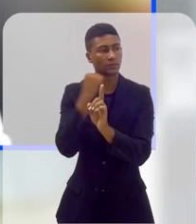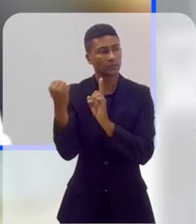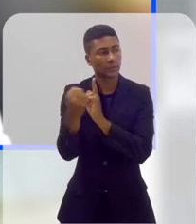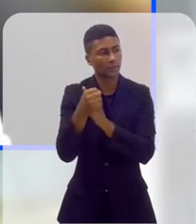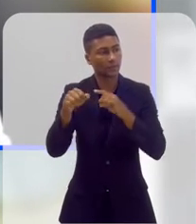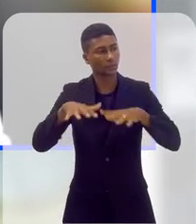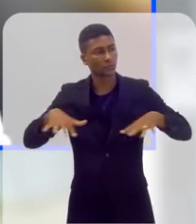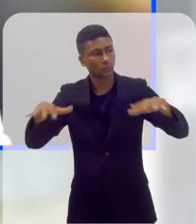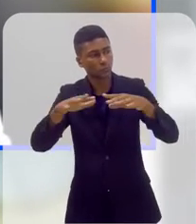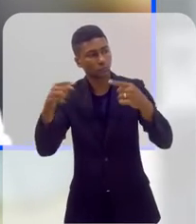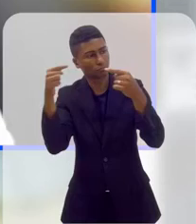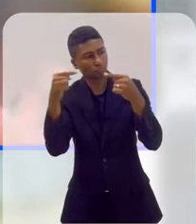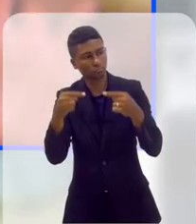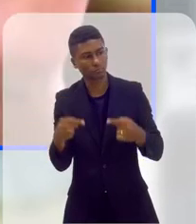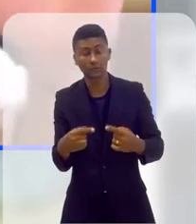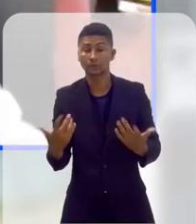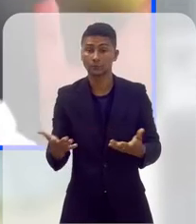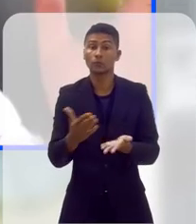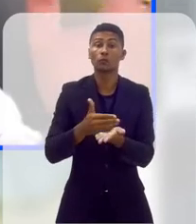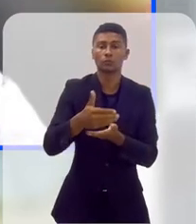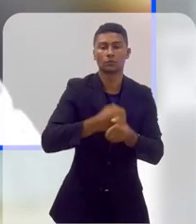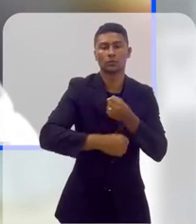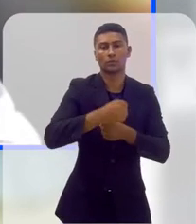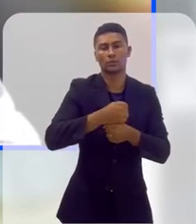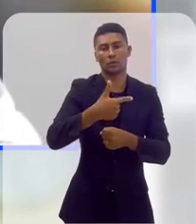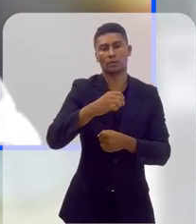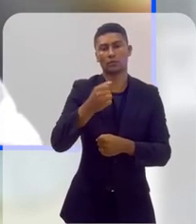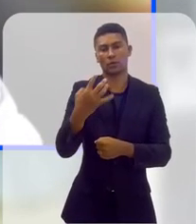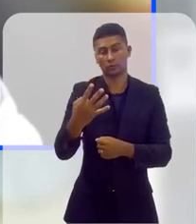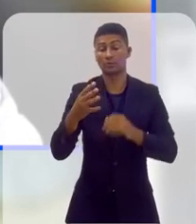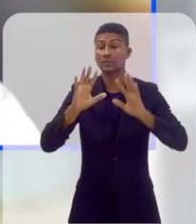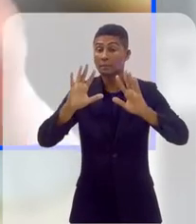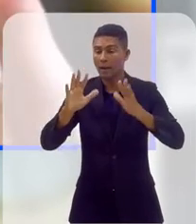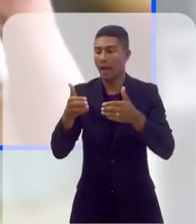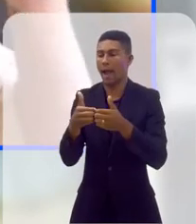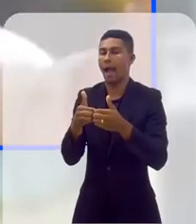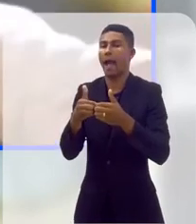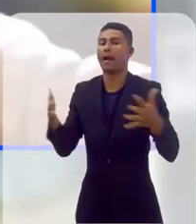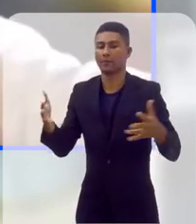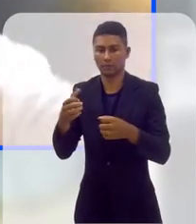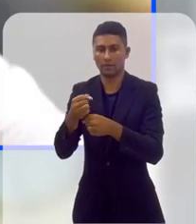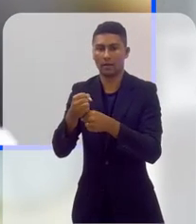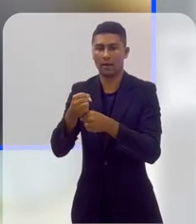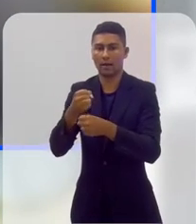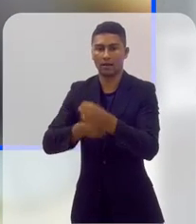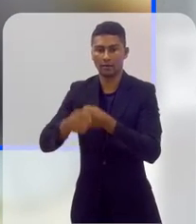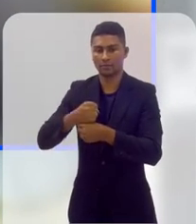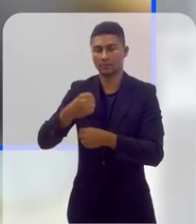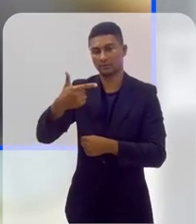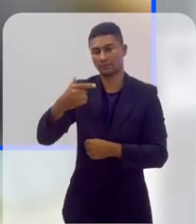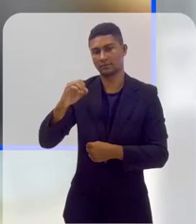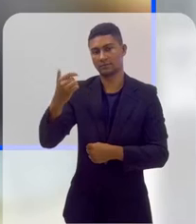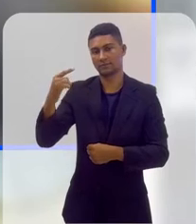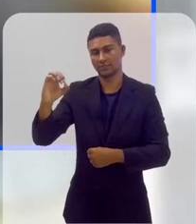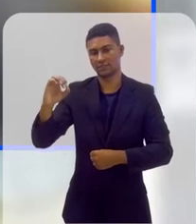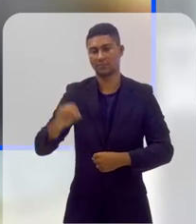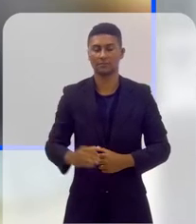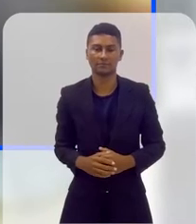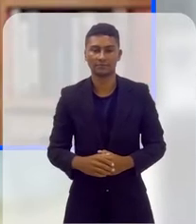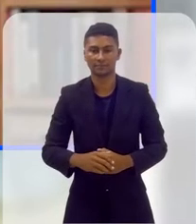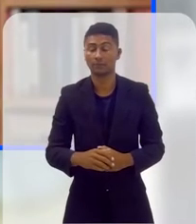com a própria sociedade. Então, começa em 2014, mas a clínica, ela se abre para a sociedade em 2020.